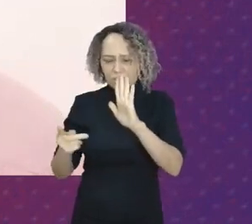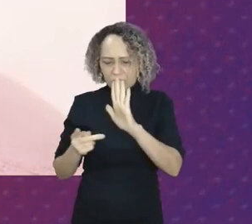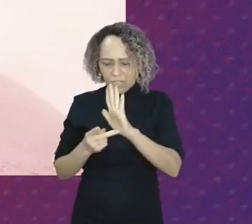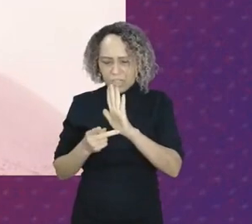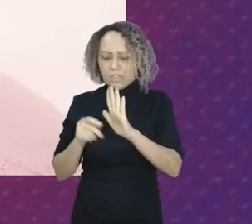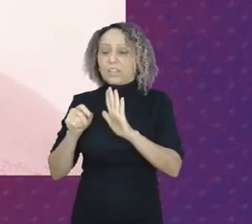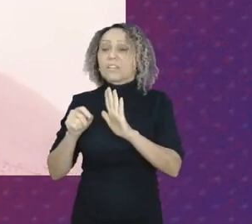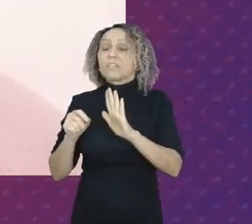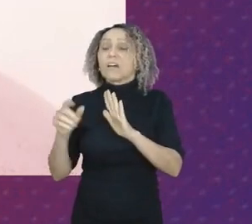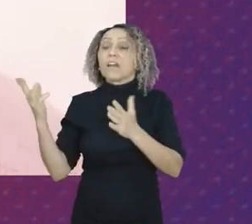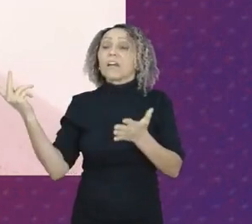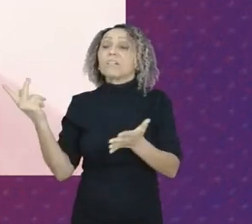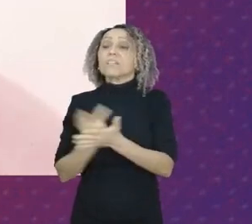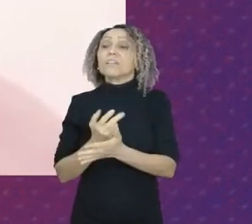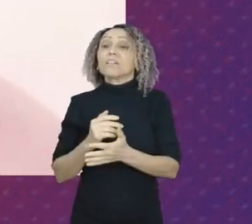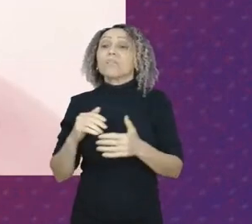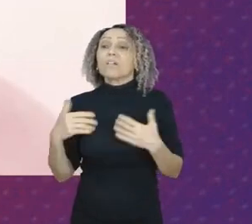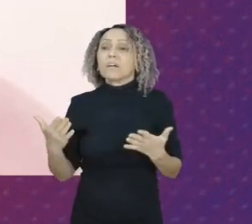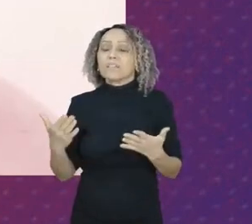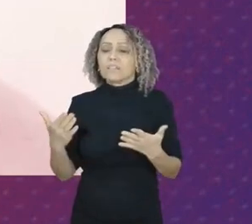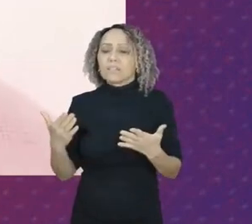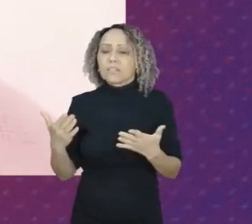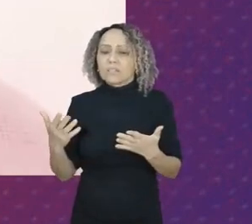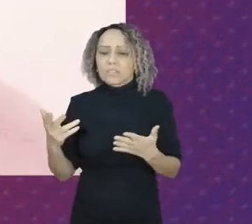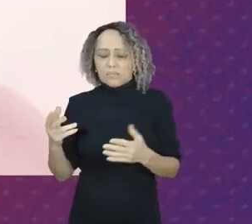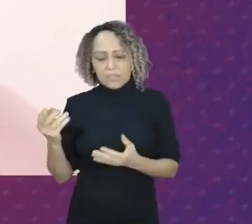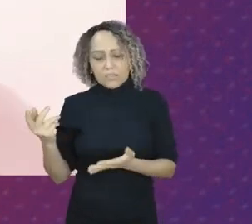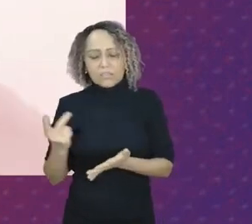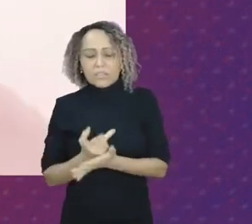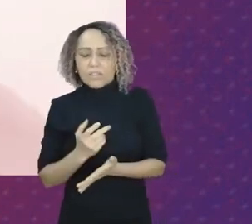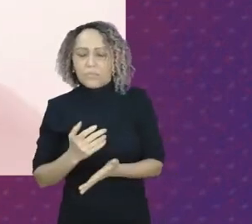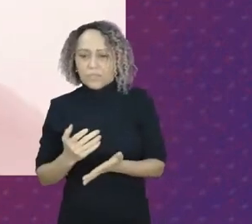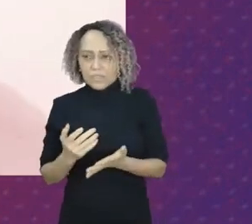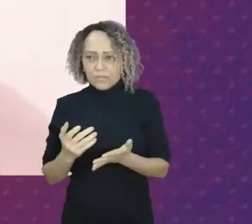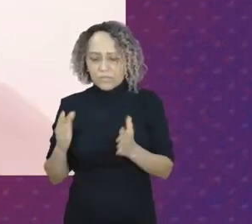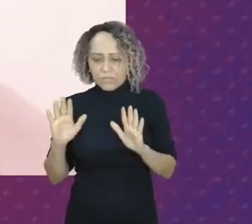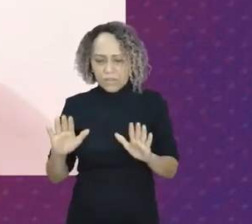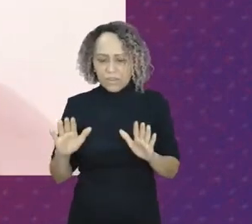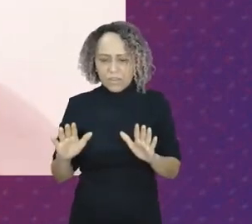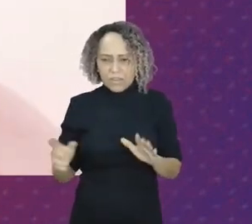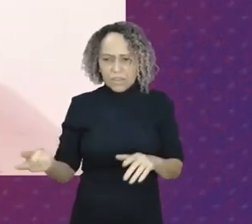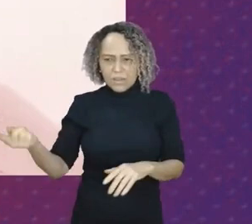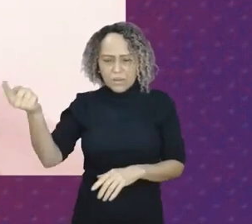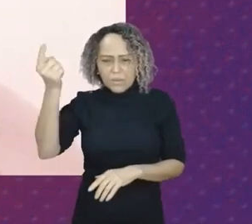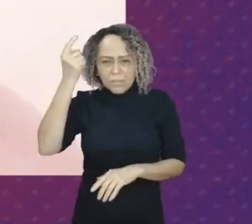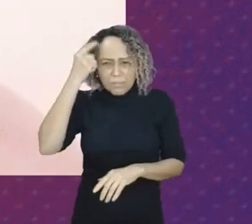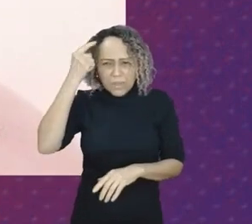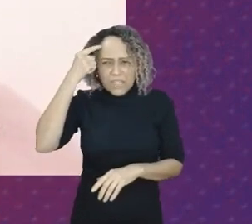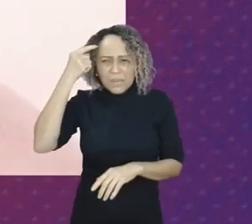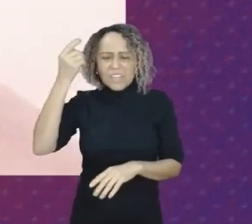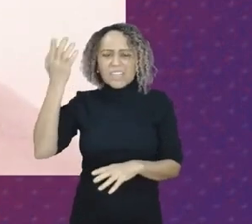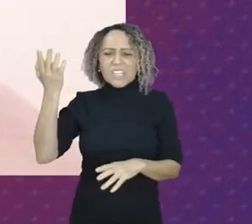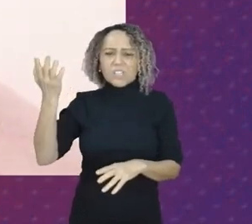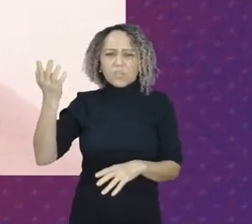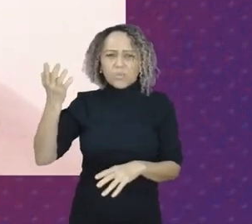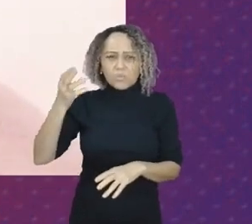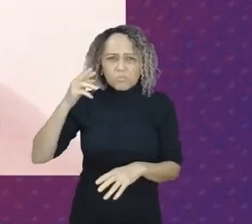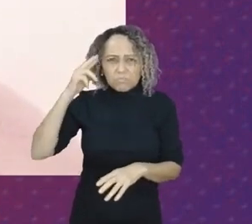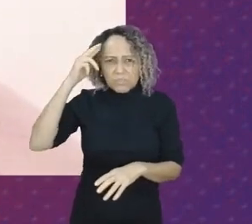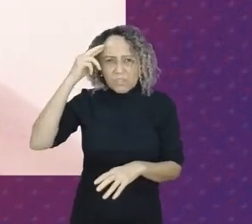acontecer a partir do momento em que houver uma junção de pensamentos uma junção